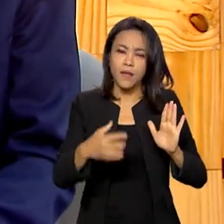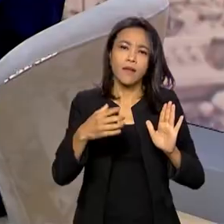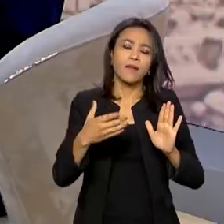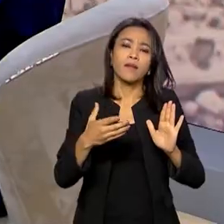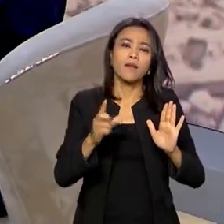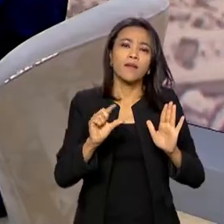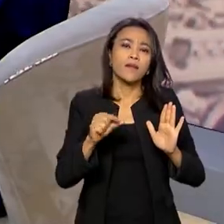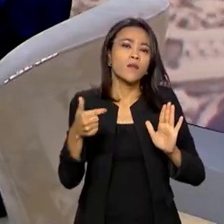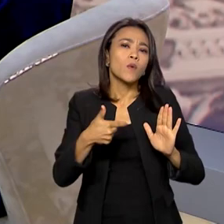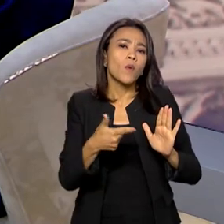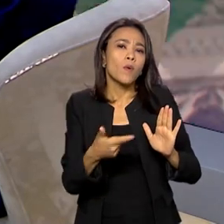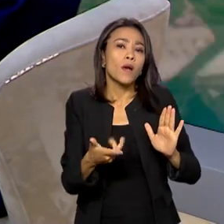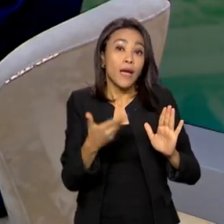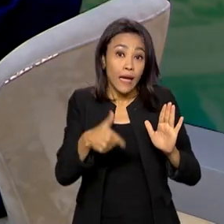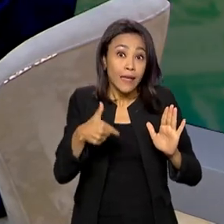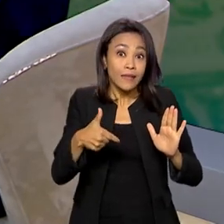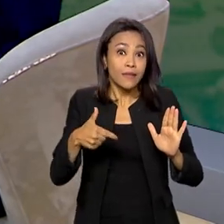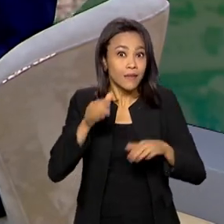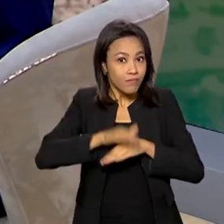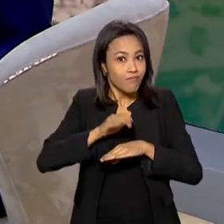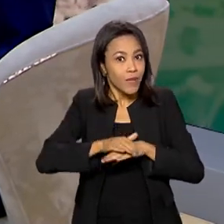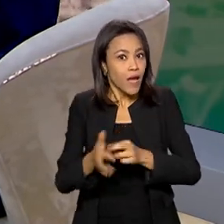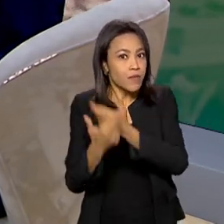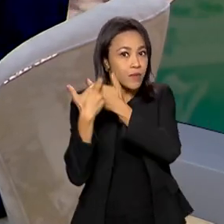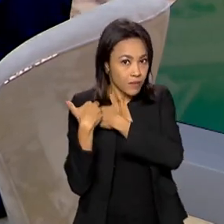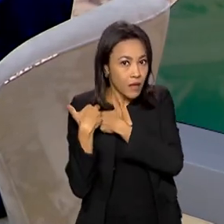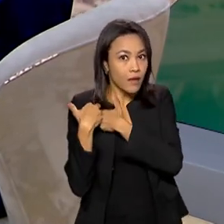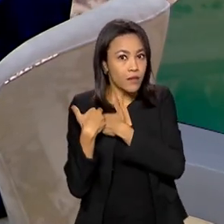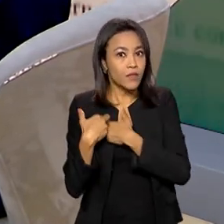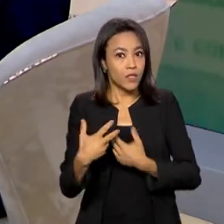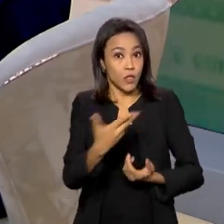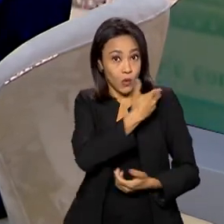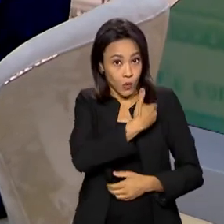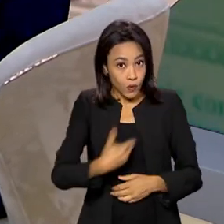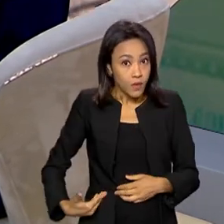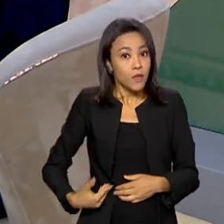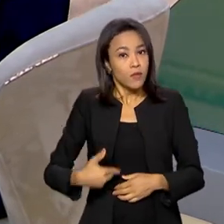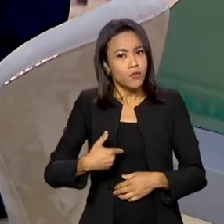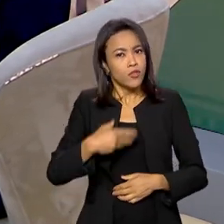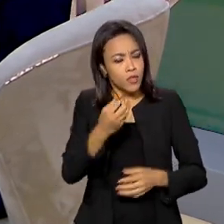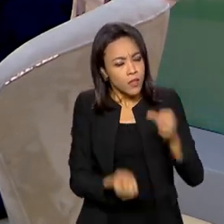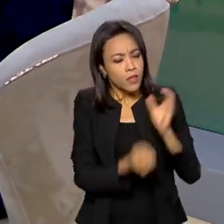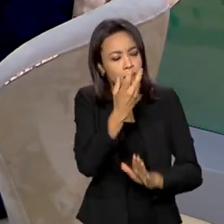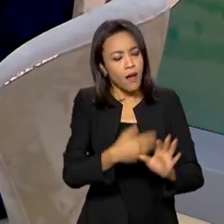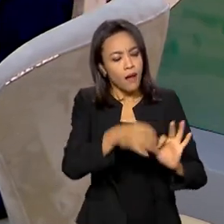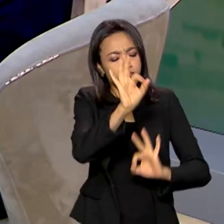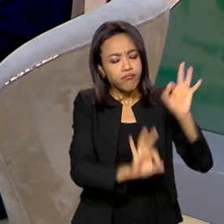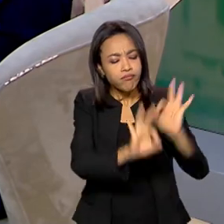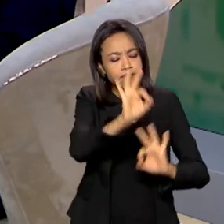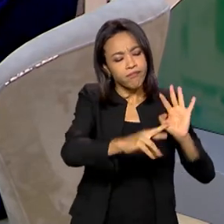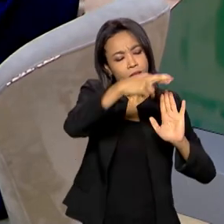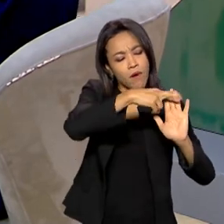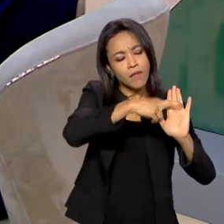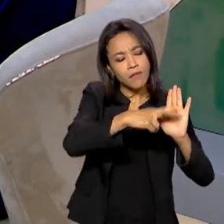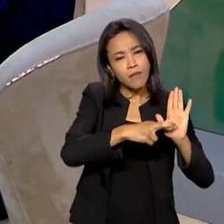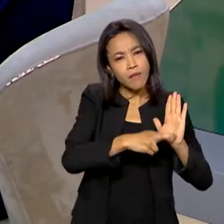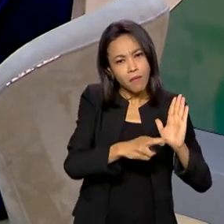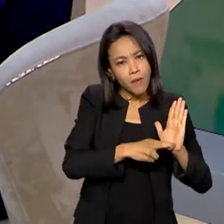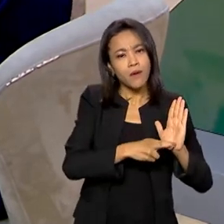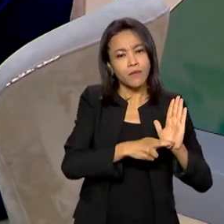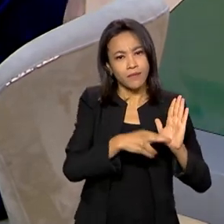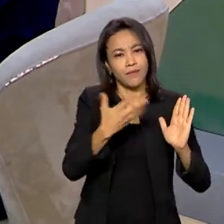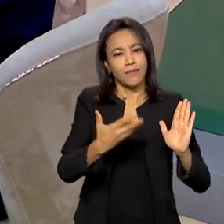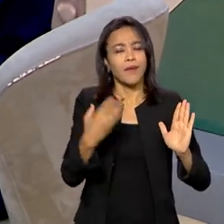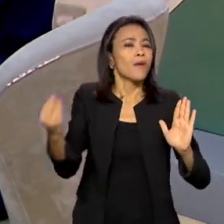do Estado brasileiro de regulamentar o setor todo de rádio difusão. Gostaria que o senhor explicasse um pouquinho como é que funciona isso,